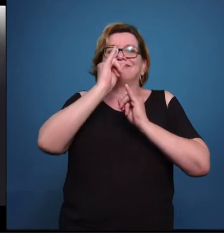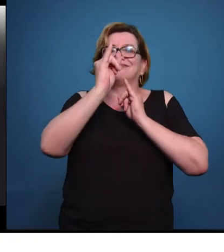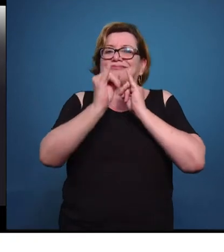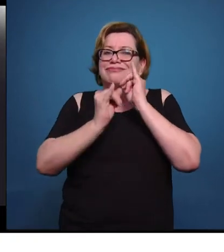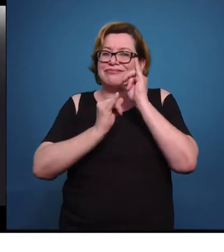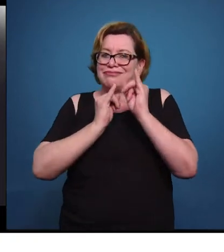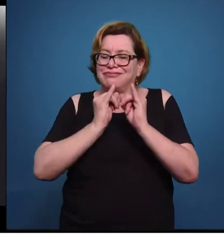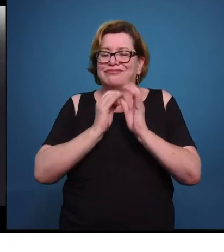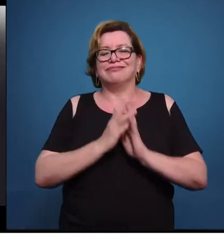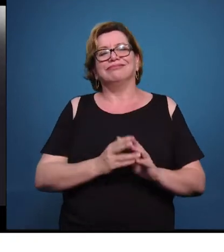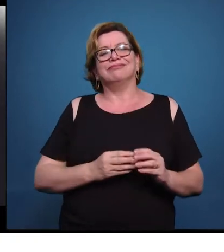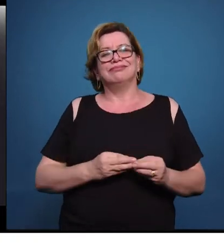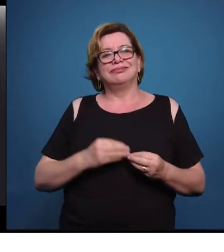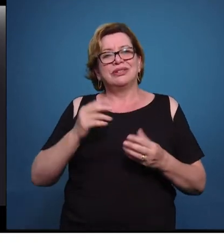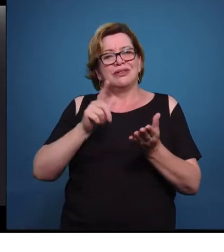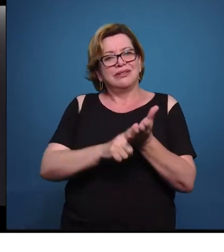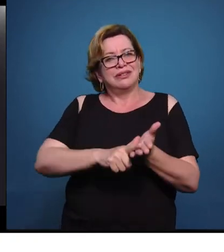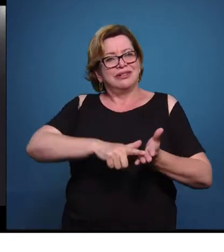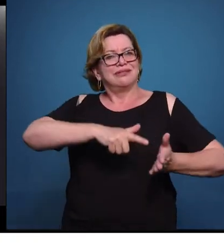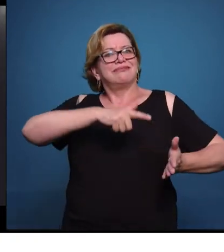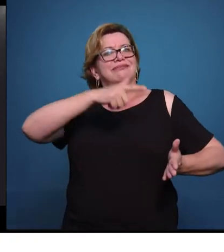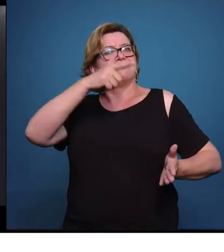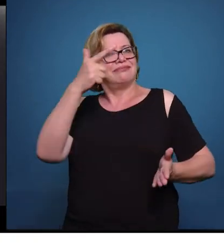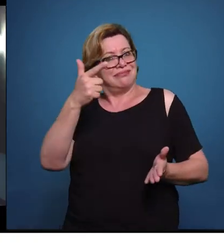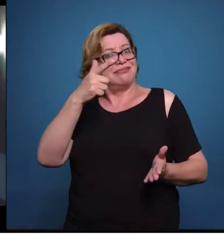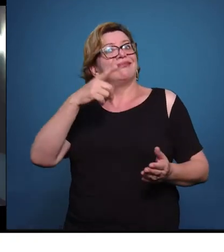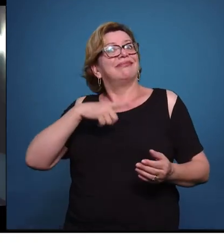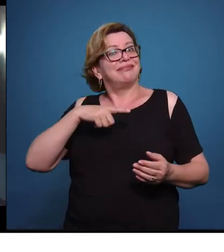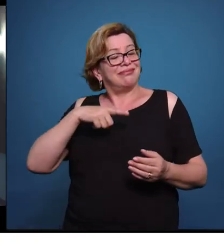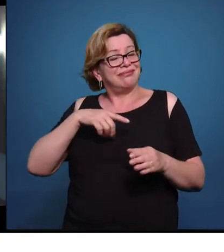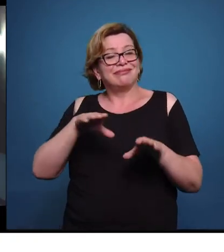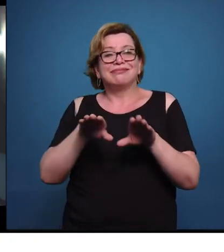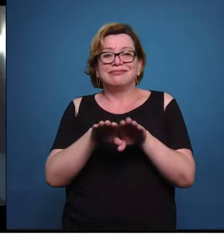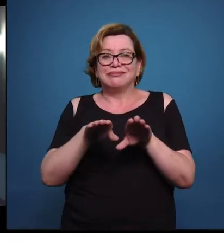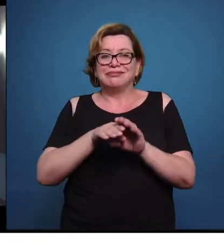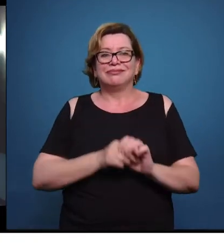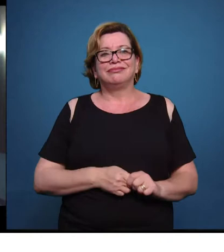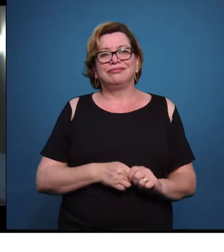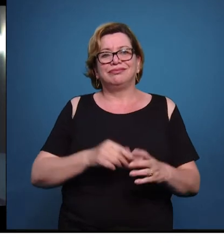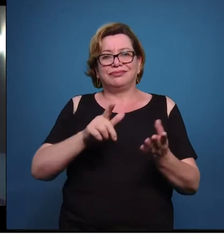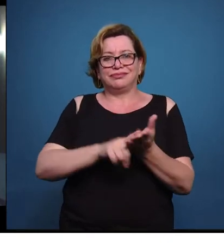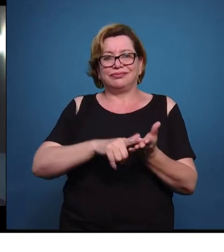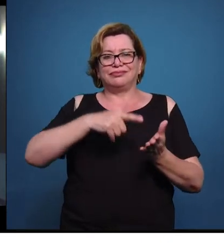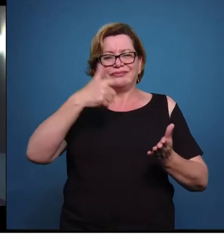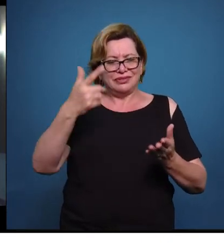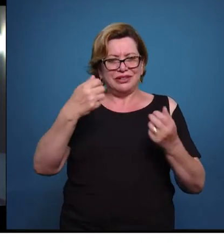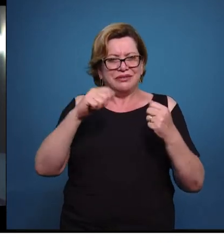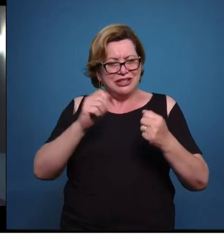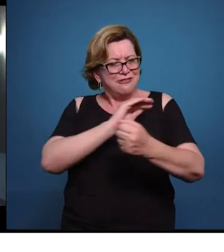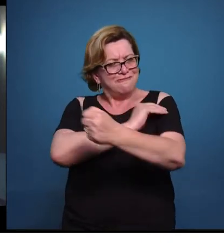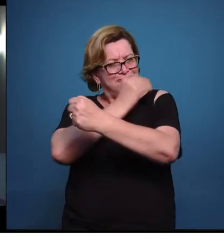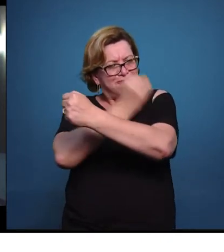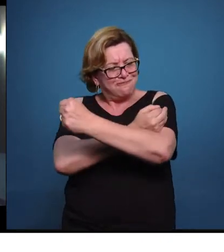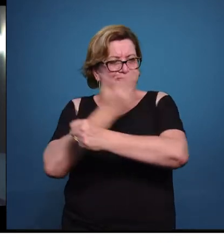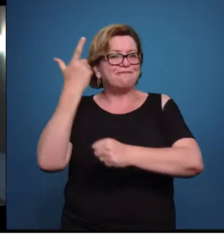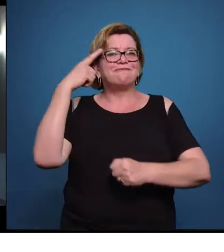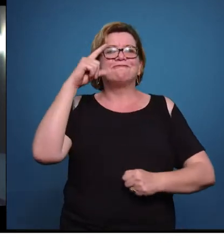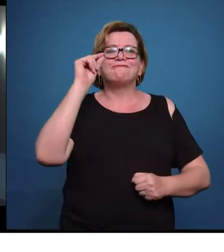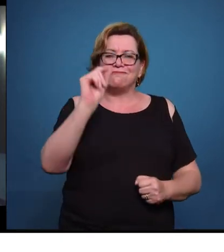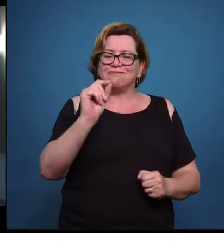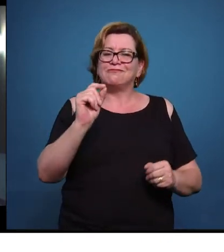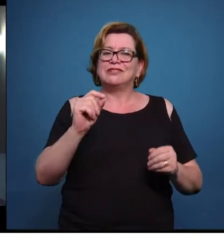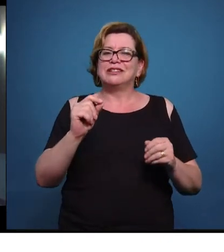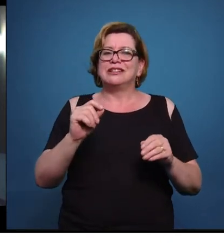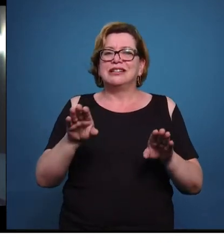estamos vivendo. E o jornal está nessa seara, o jornal precisa ser revitalizado, e,